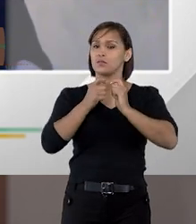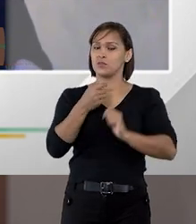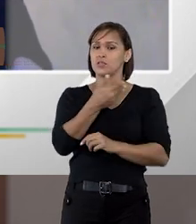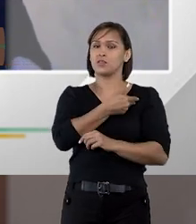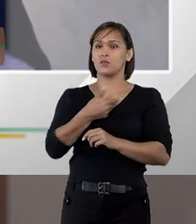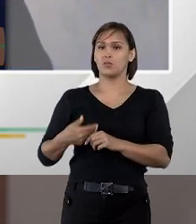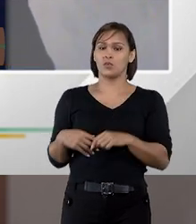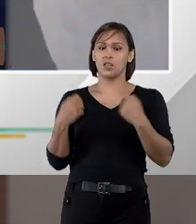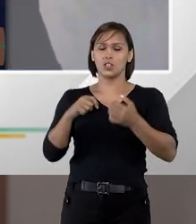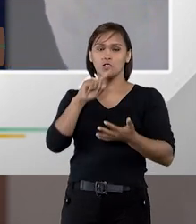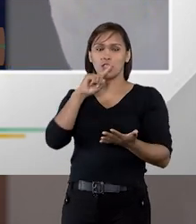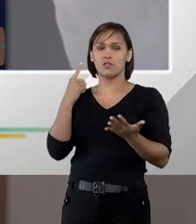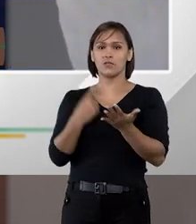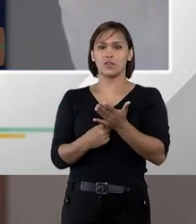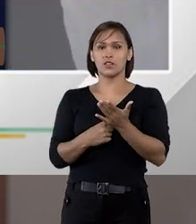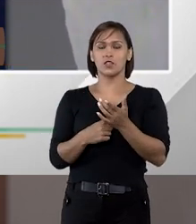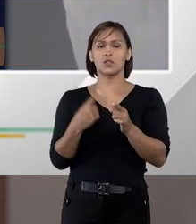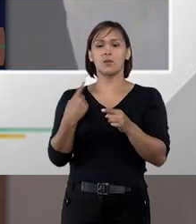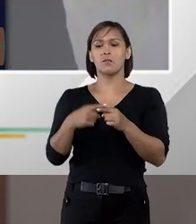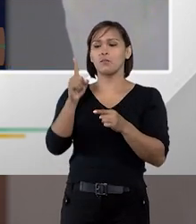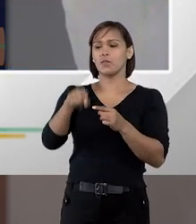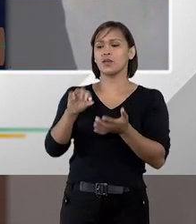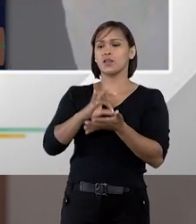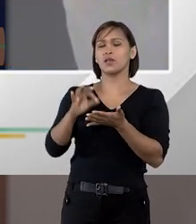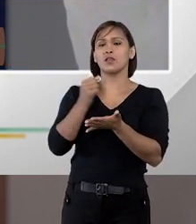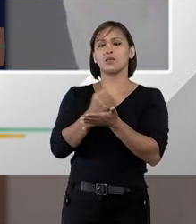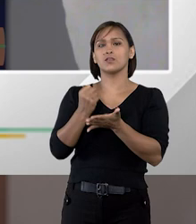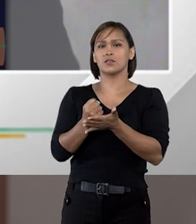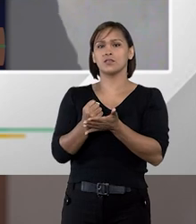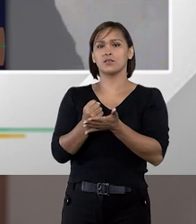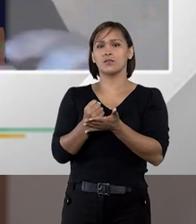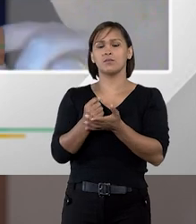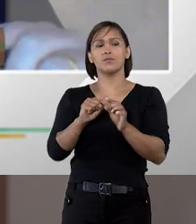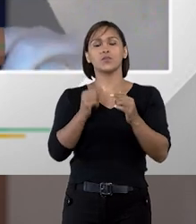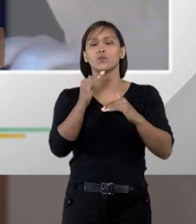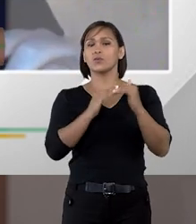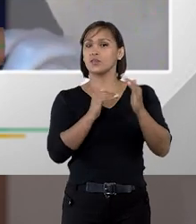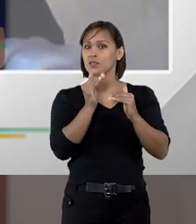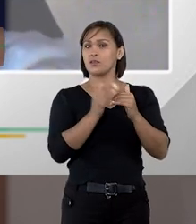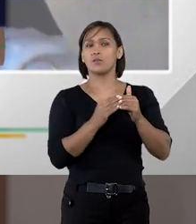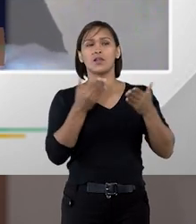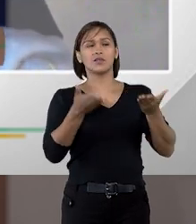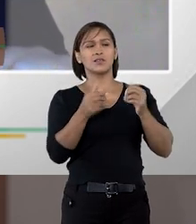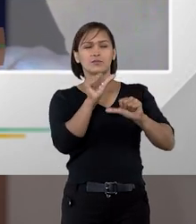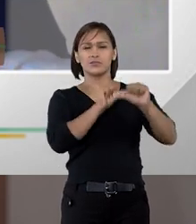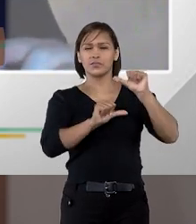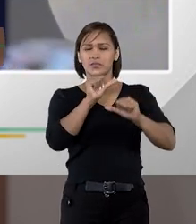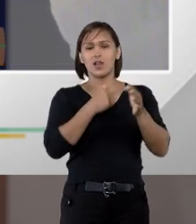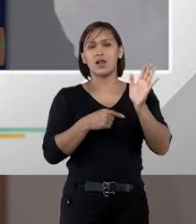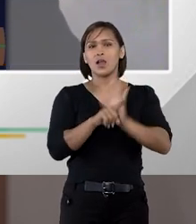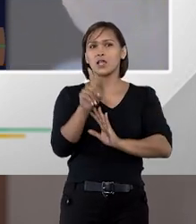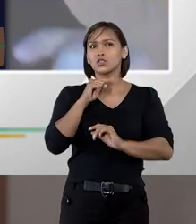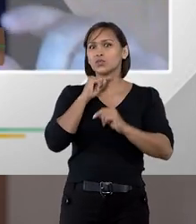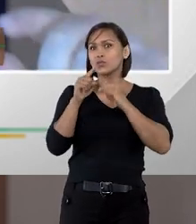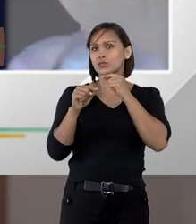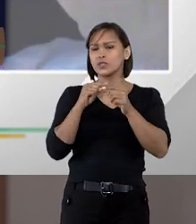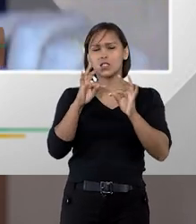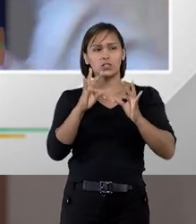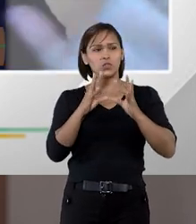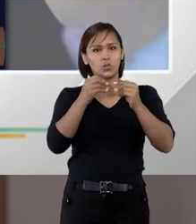pública havia ali definido para aquela contratação pública o que na prática então gerava a seguinte questão